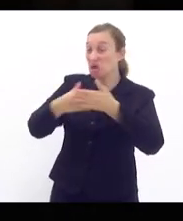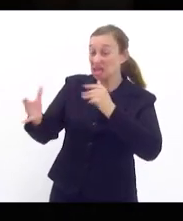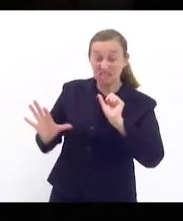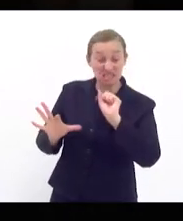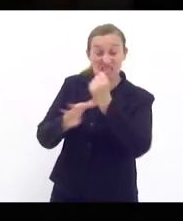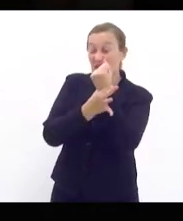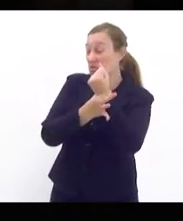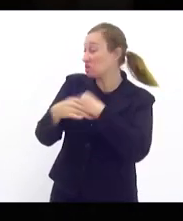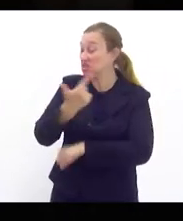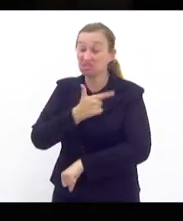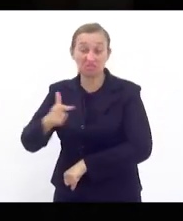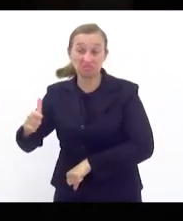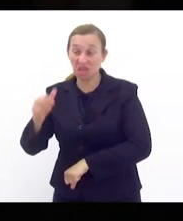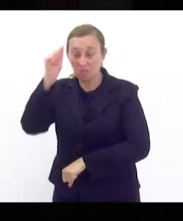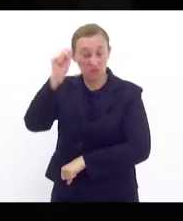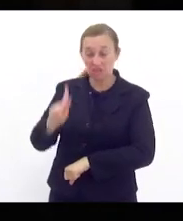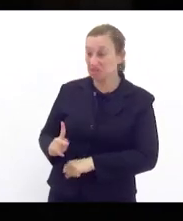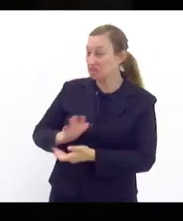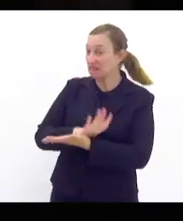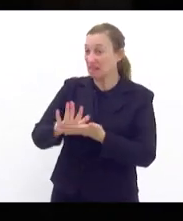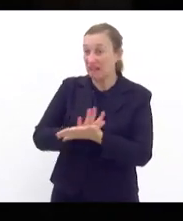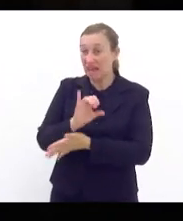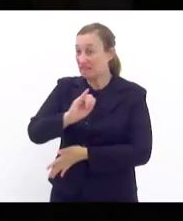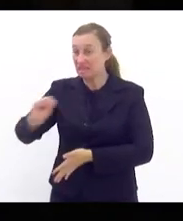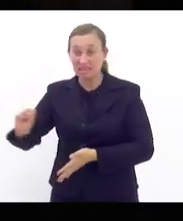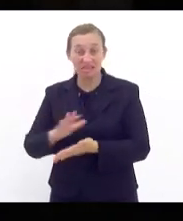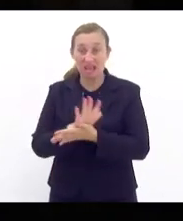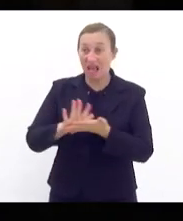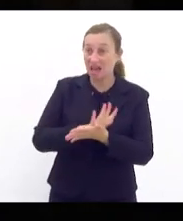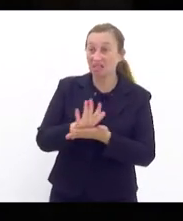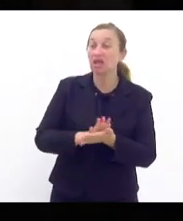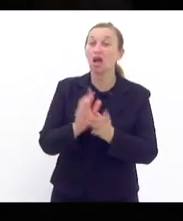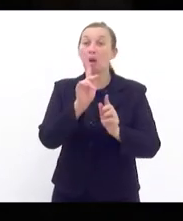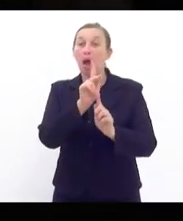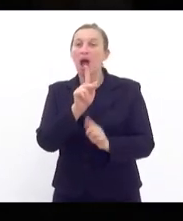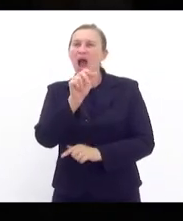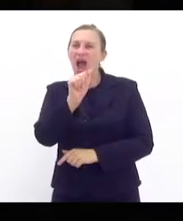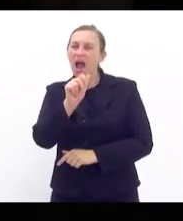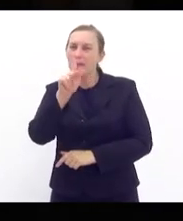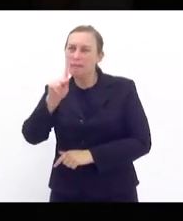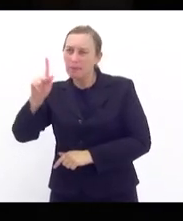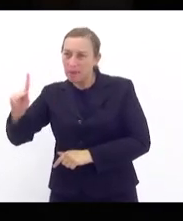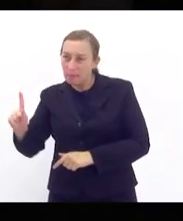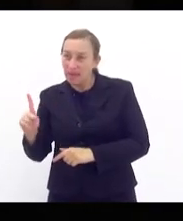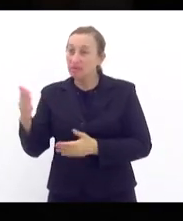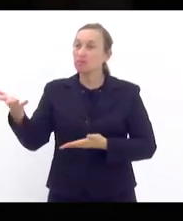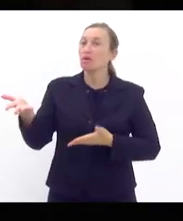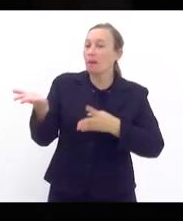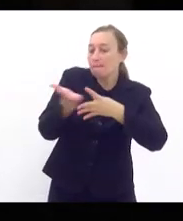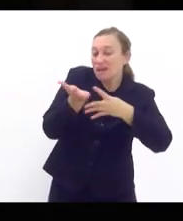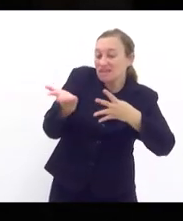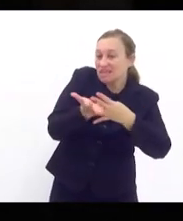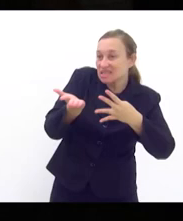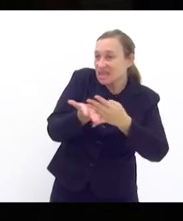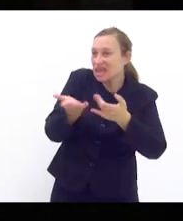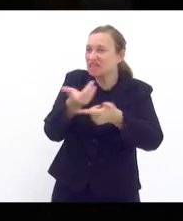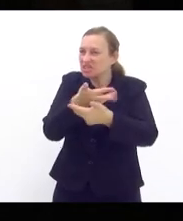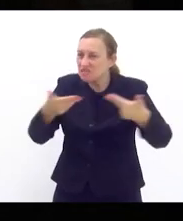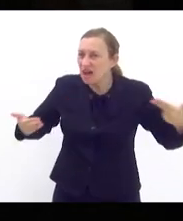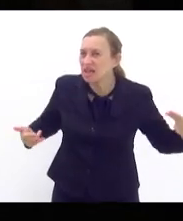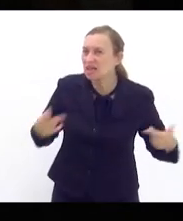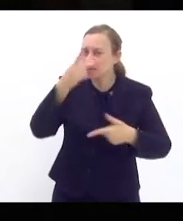social então os entregadores de aplicativo por exemplo são uma grande parcela de trabalhadores